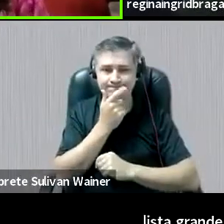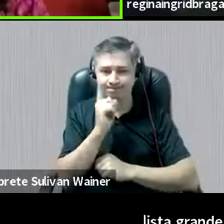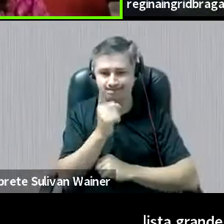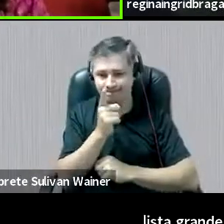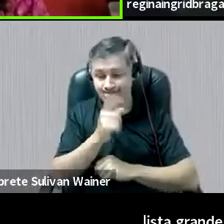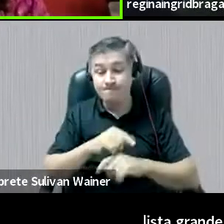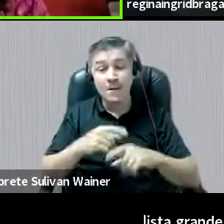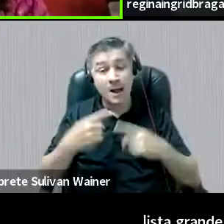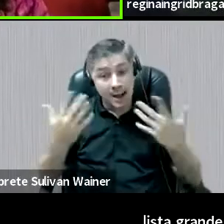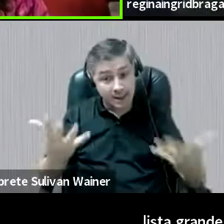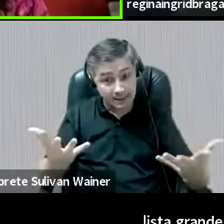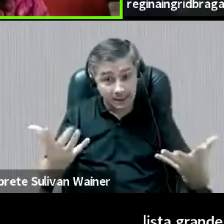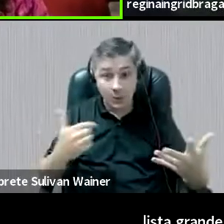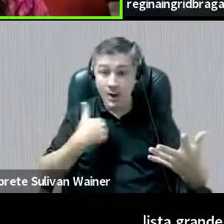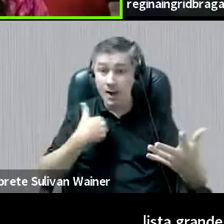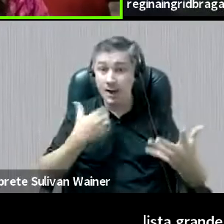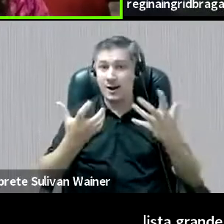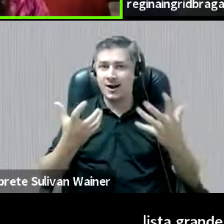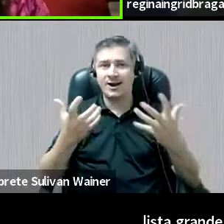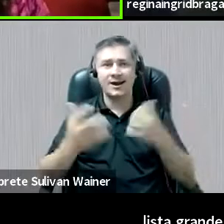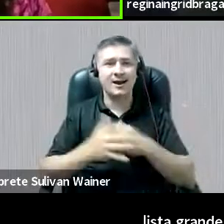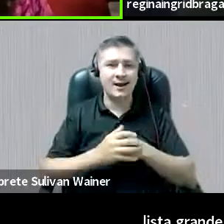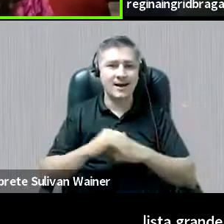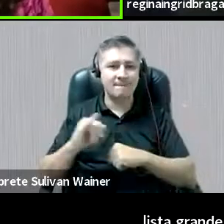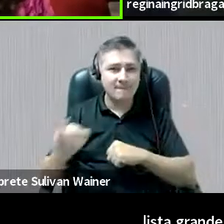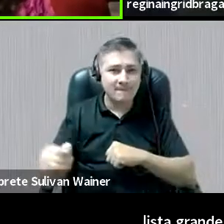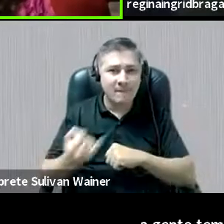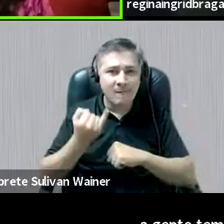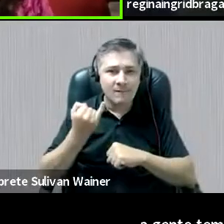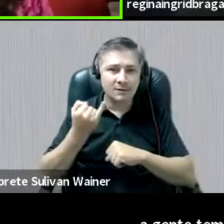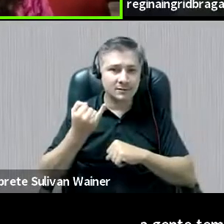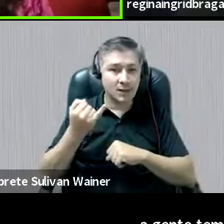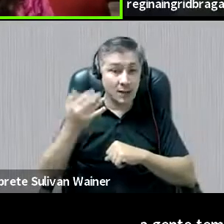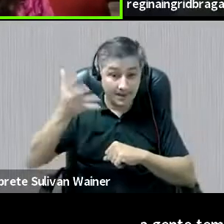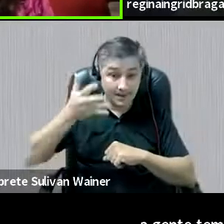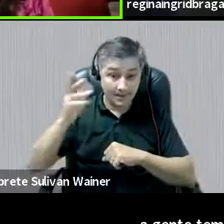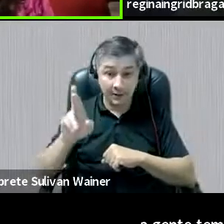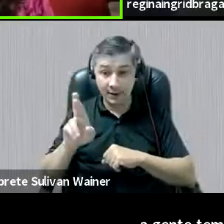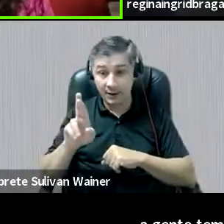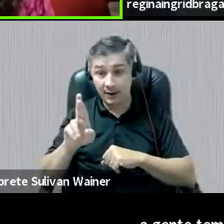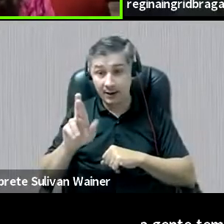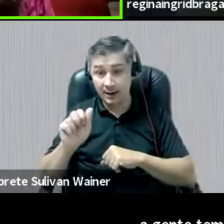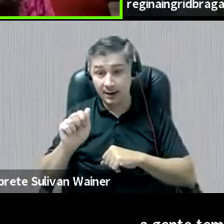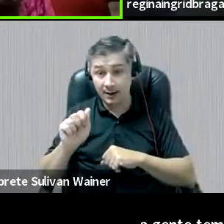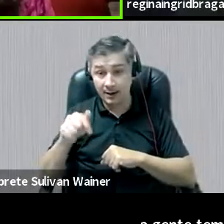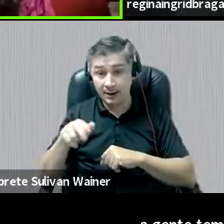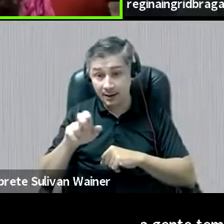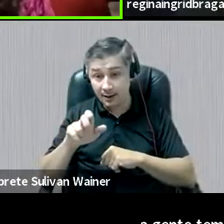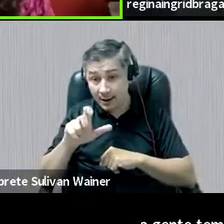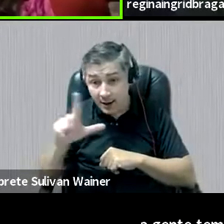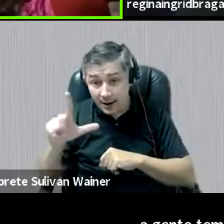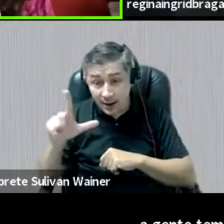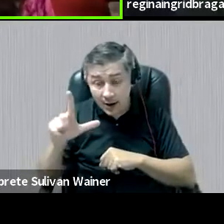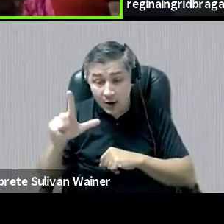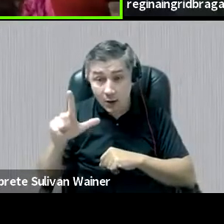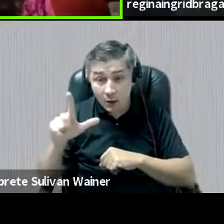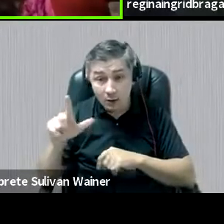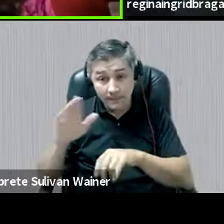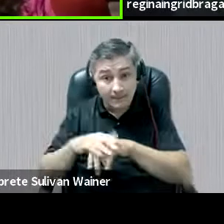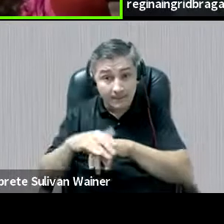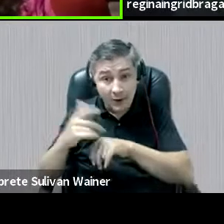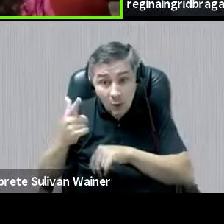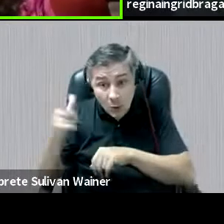E aí eu queria, né, assim, aproveitar a fala da Raquel e trazer mais uma questão, né, que talvez a gente possa